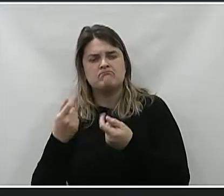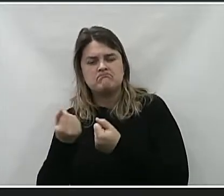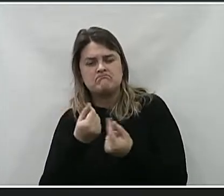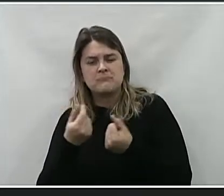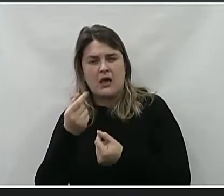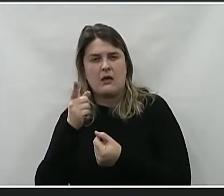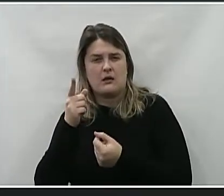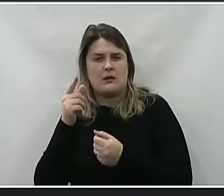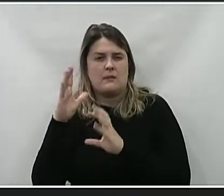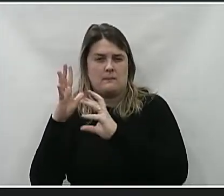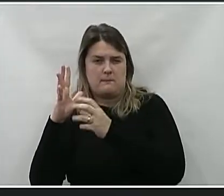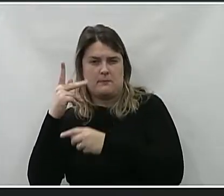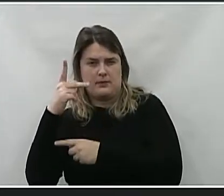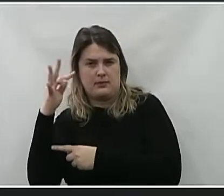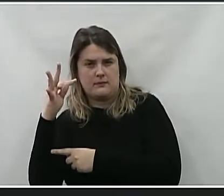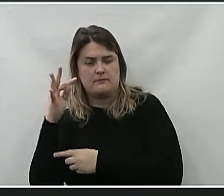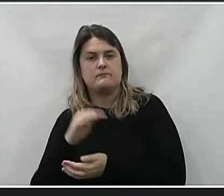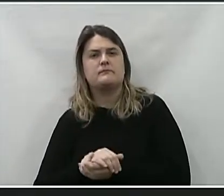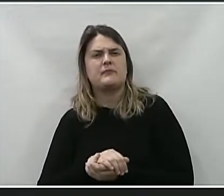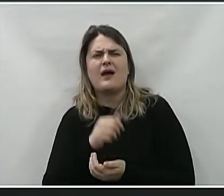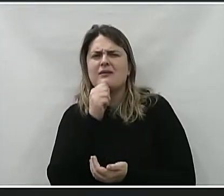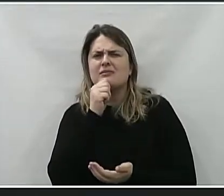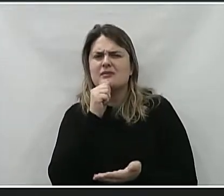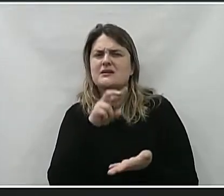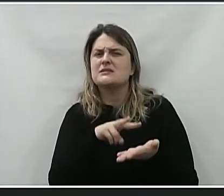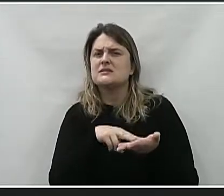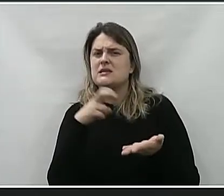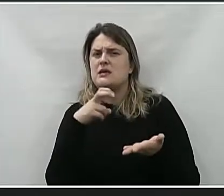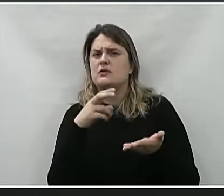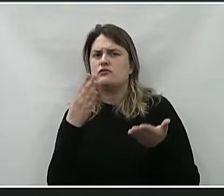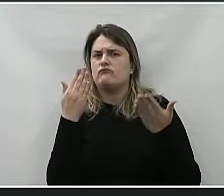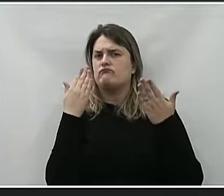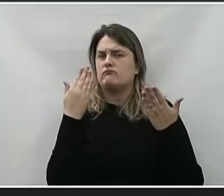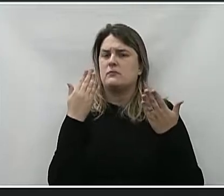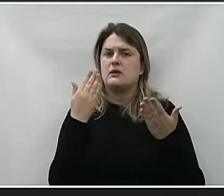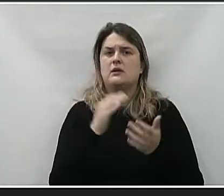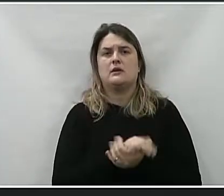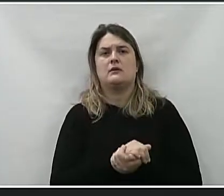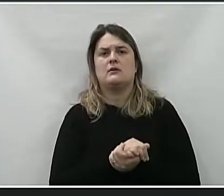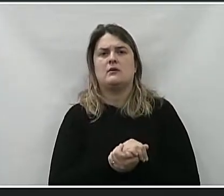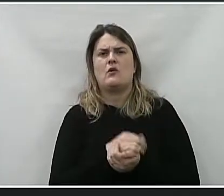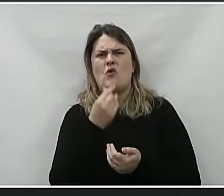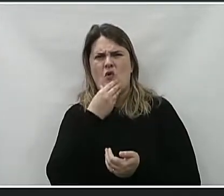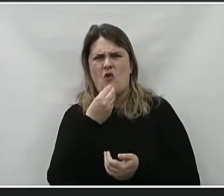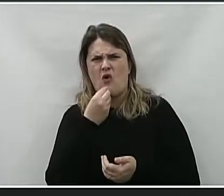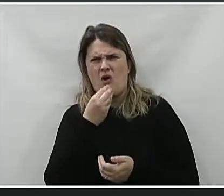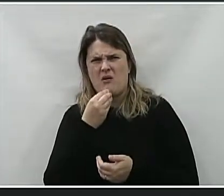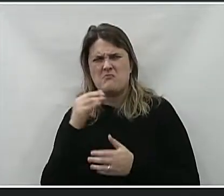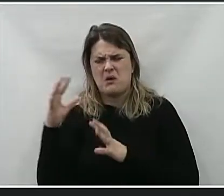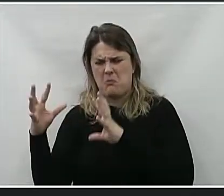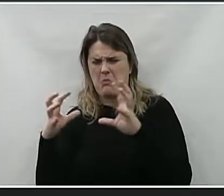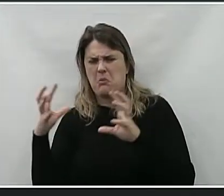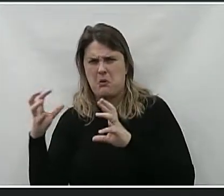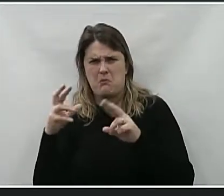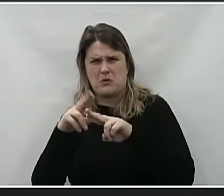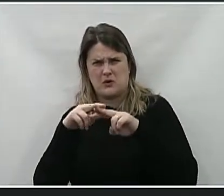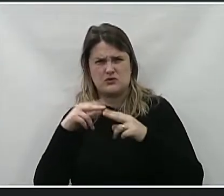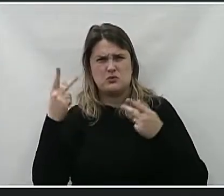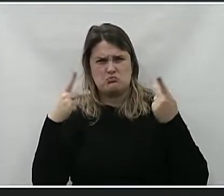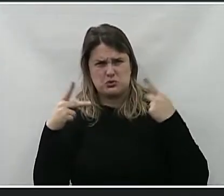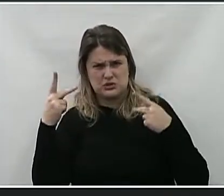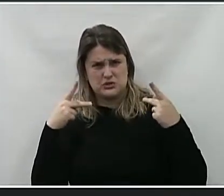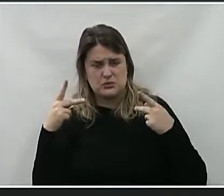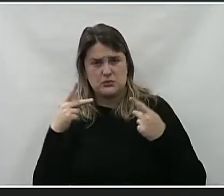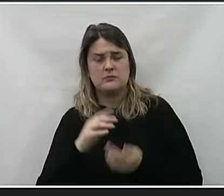Mas assim, é muito cedo para tirar conclusões que foi morto por causa de brigas políticas, rixas